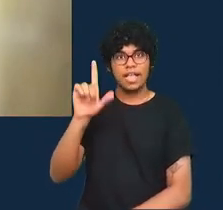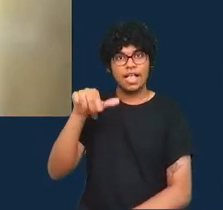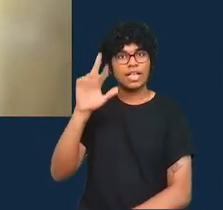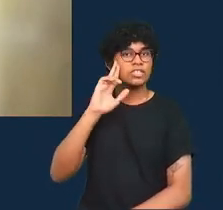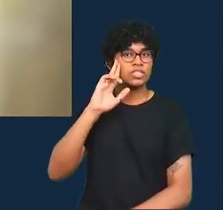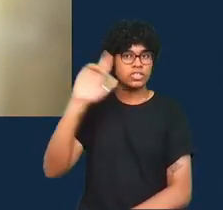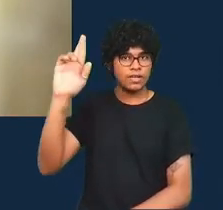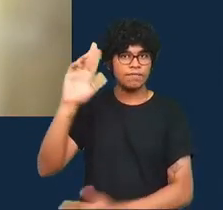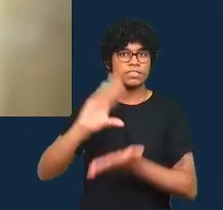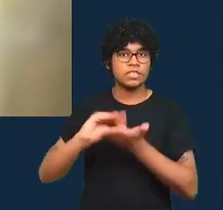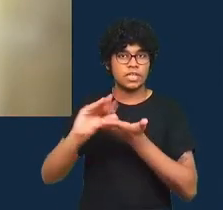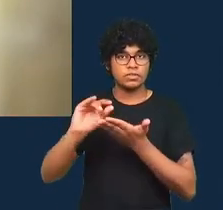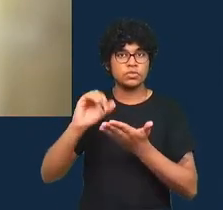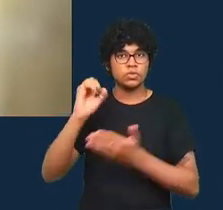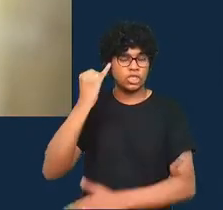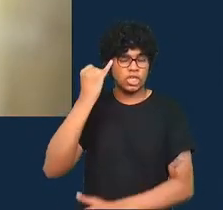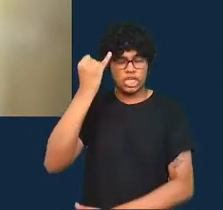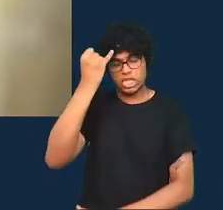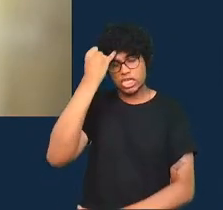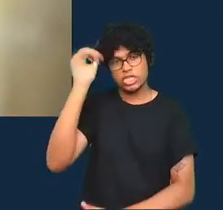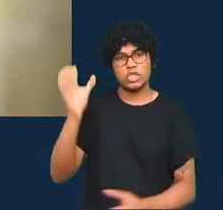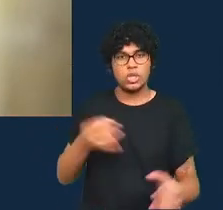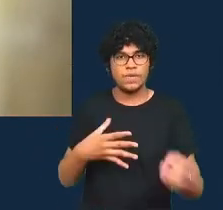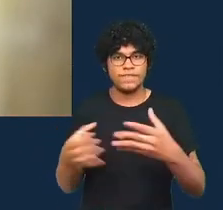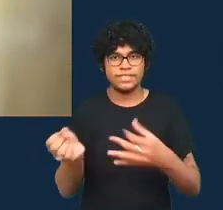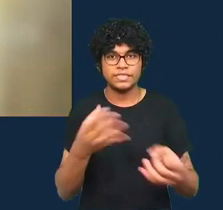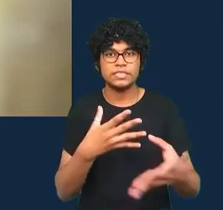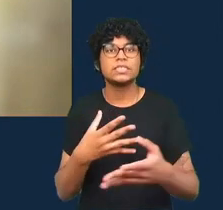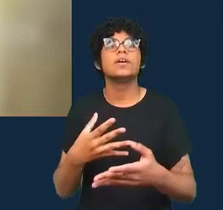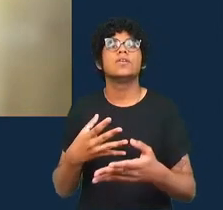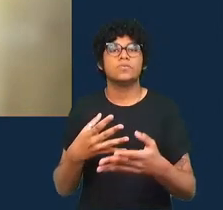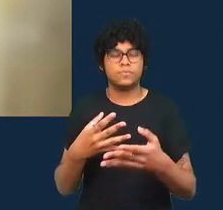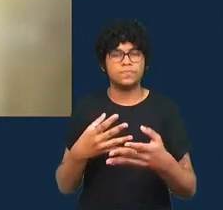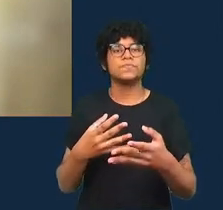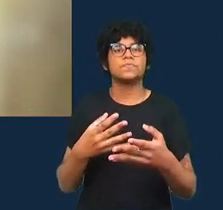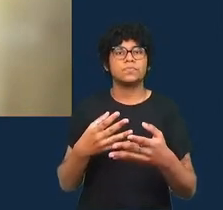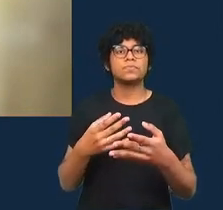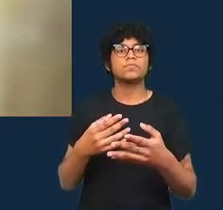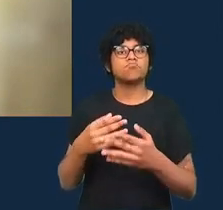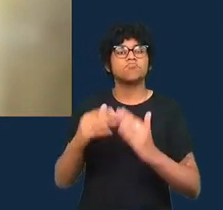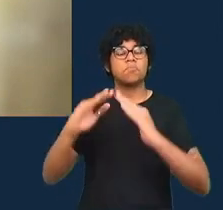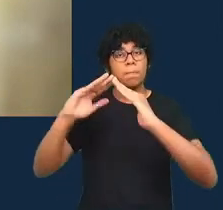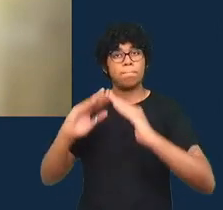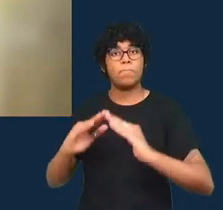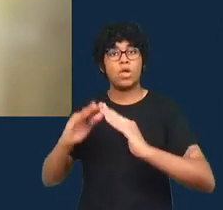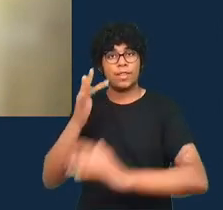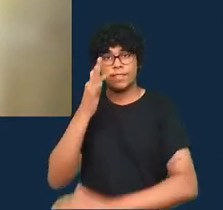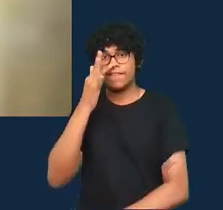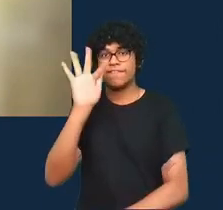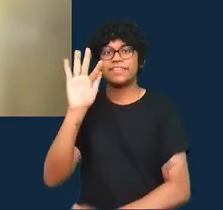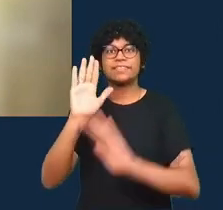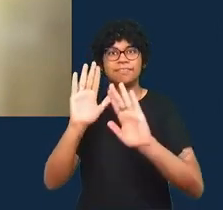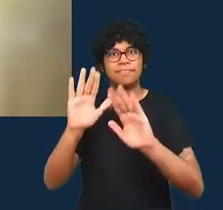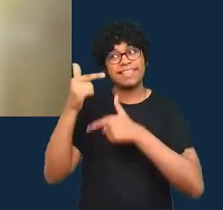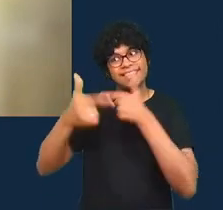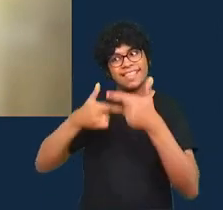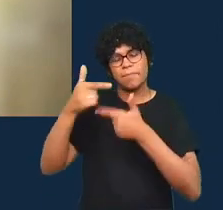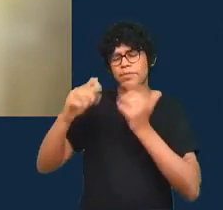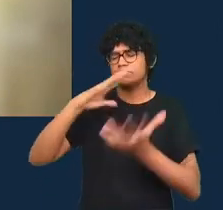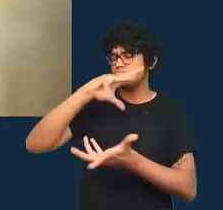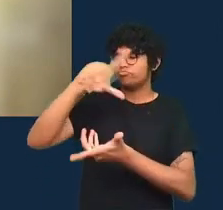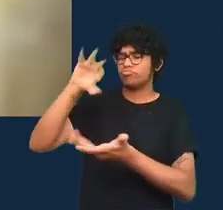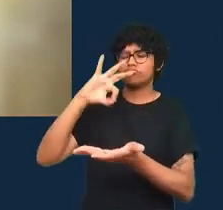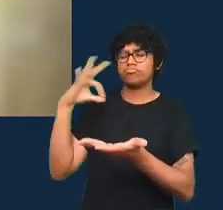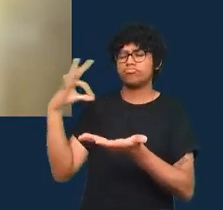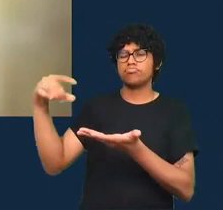Foundation. Ele vive na França, mas já trabalha, mas trabalhou em todo o mundo com organizações